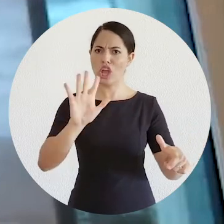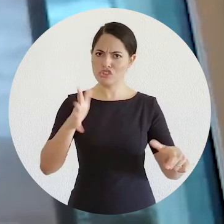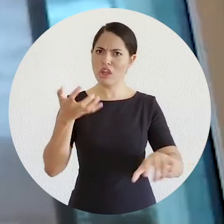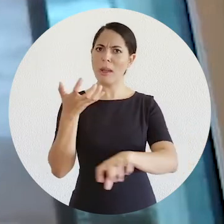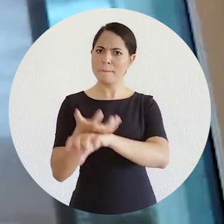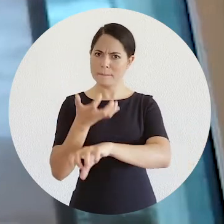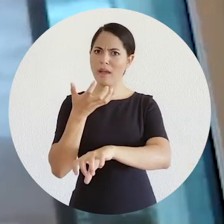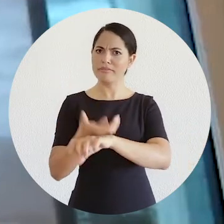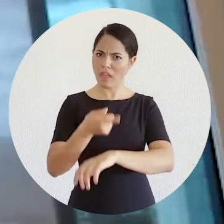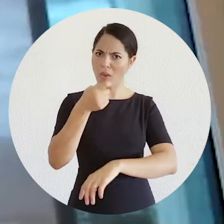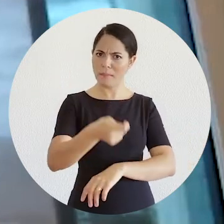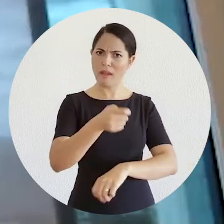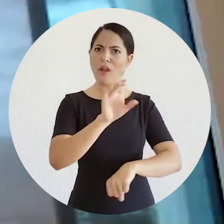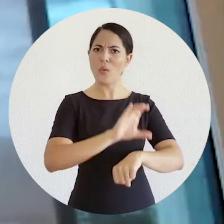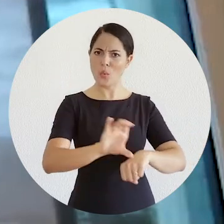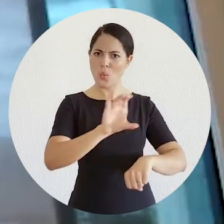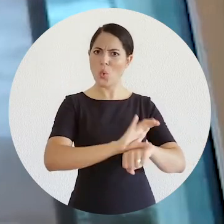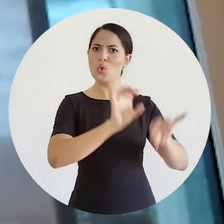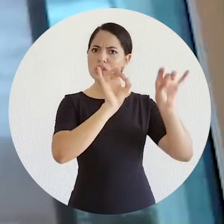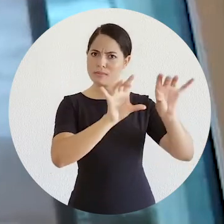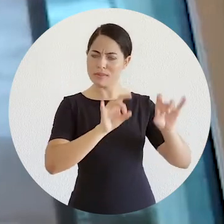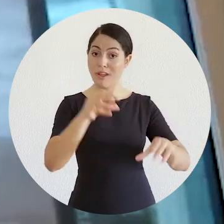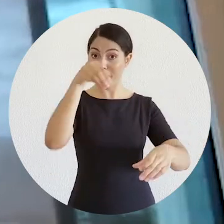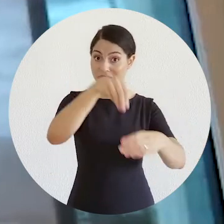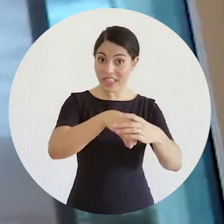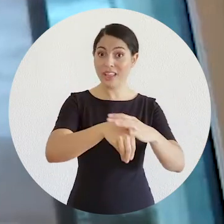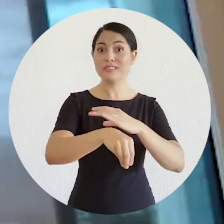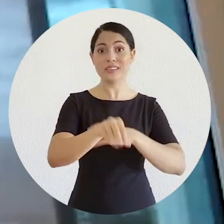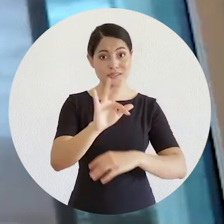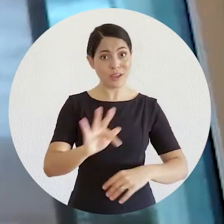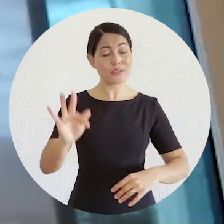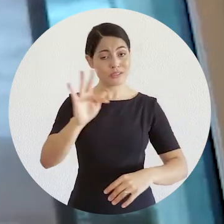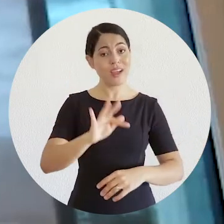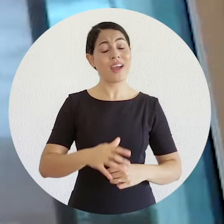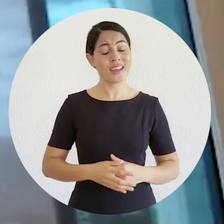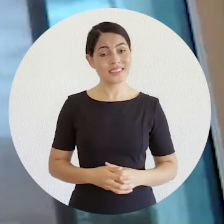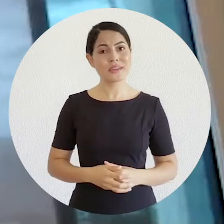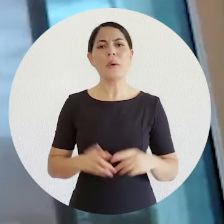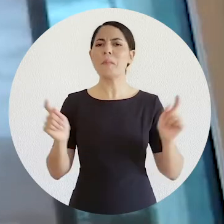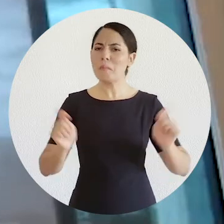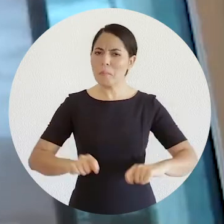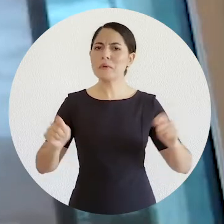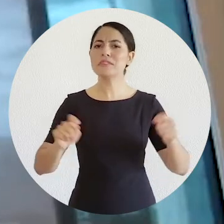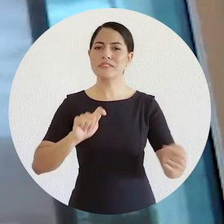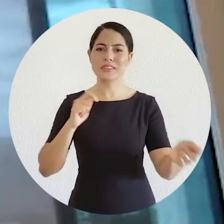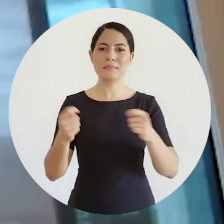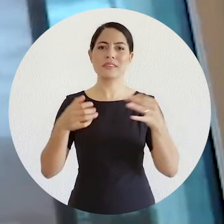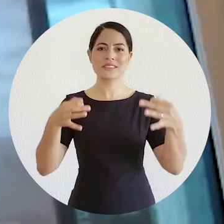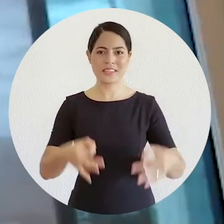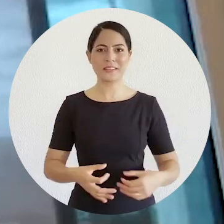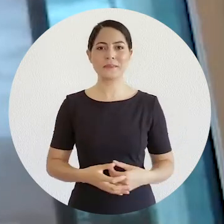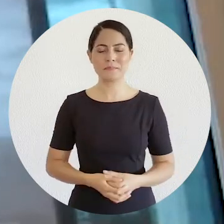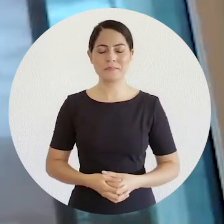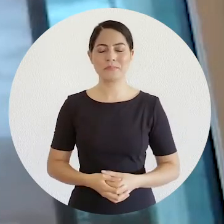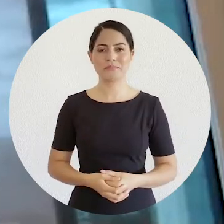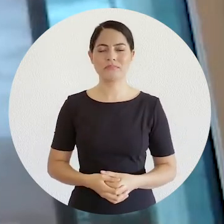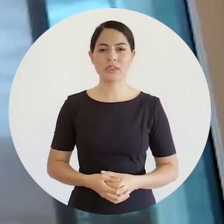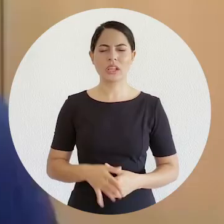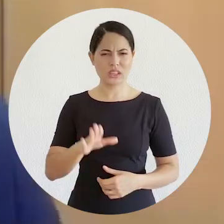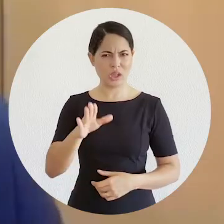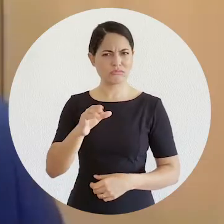e com cursos especializados e sendo aplicado no dia a dia da advocacia.